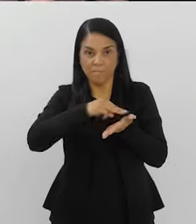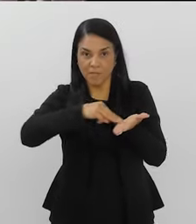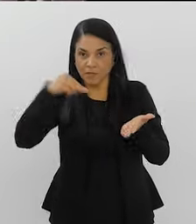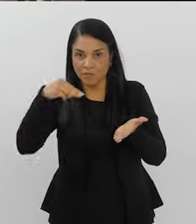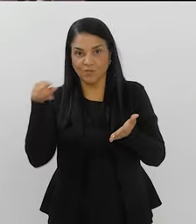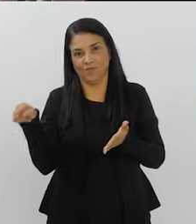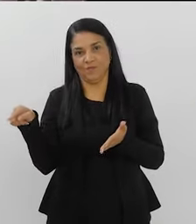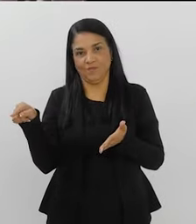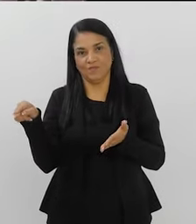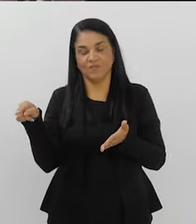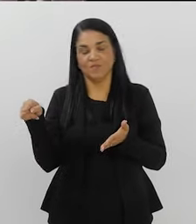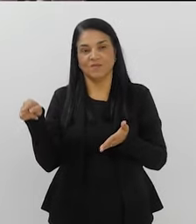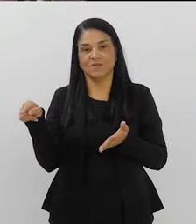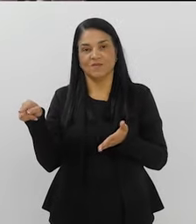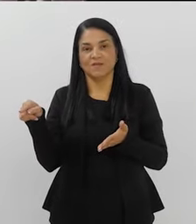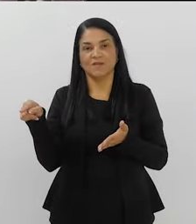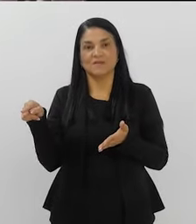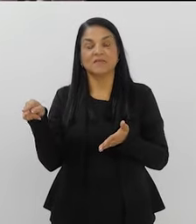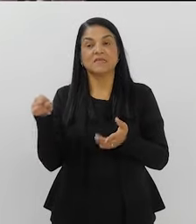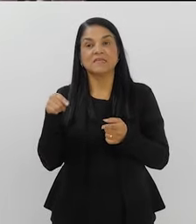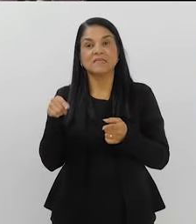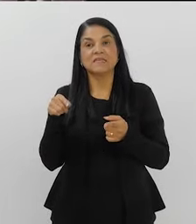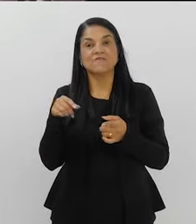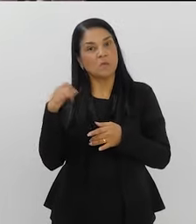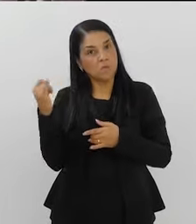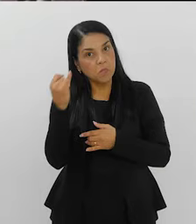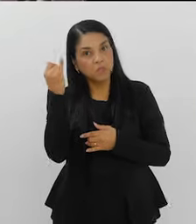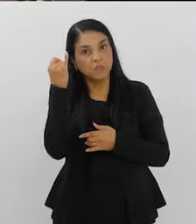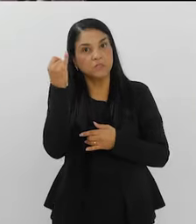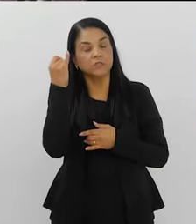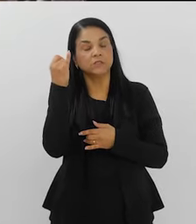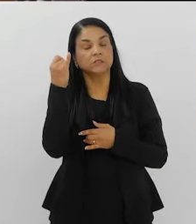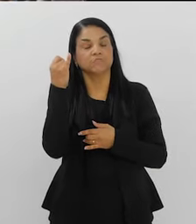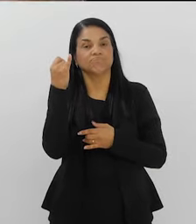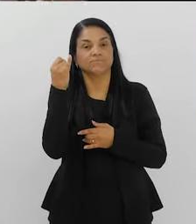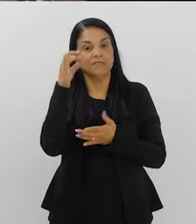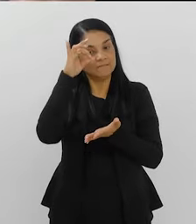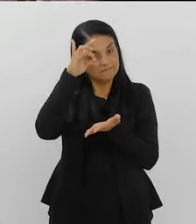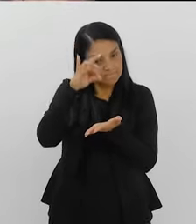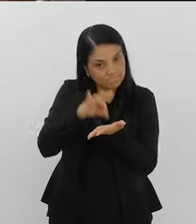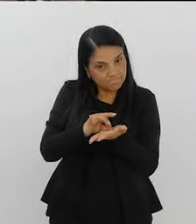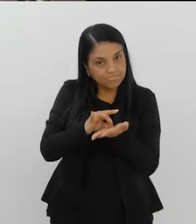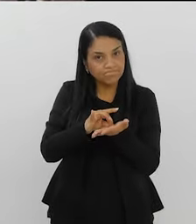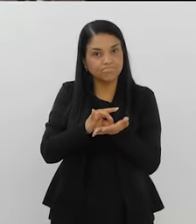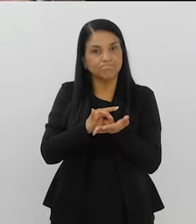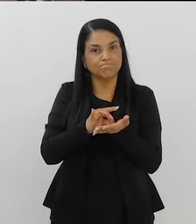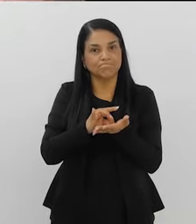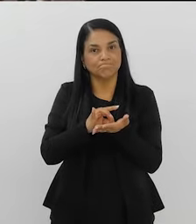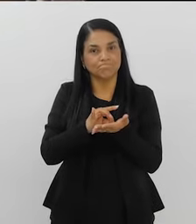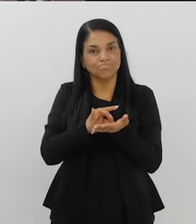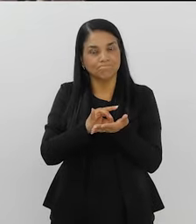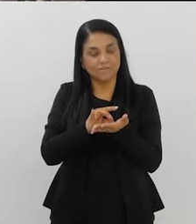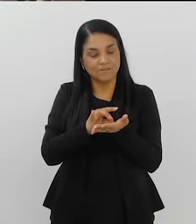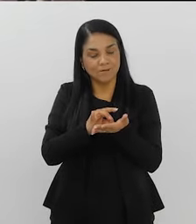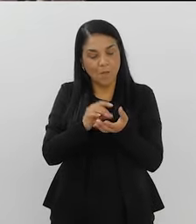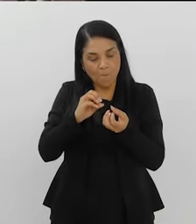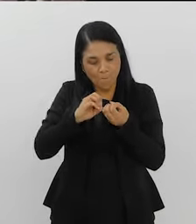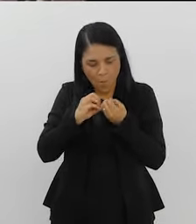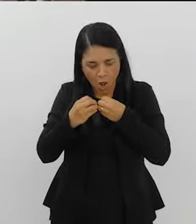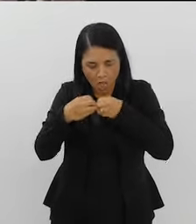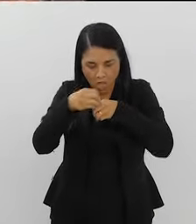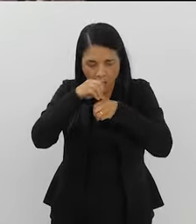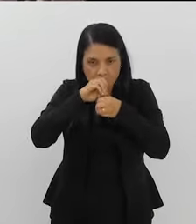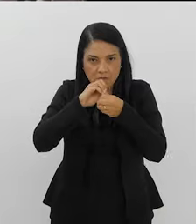repercussão que deu, você ter certeza que aquela molécula é aquela molécula. Você dizer, é cocaína.